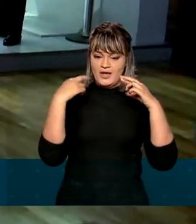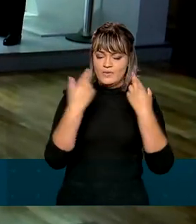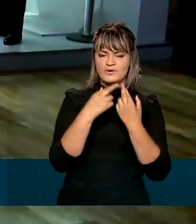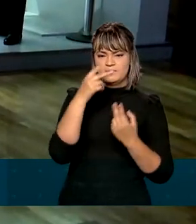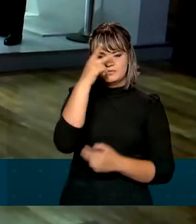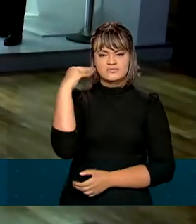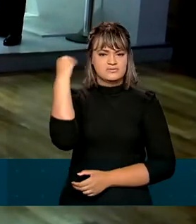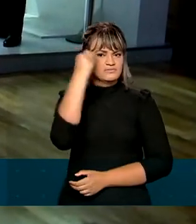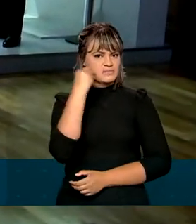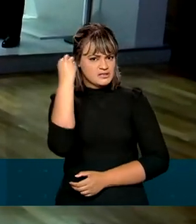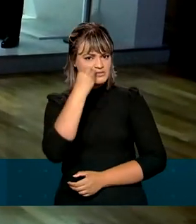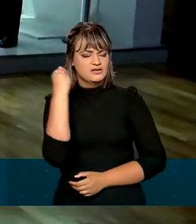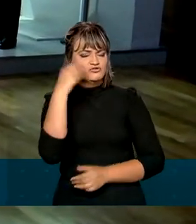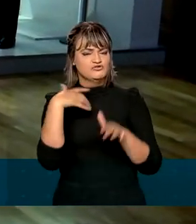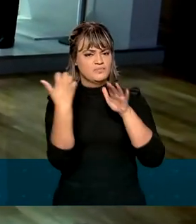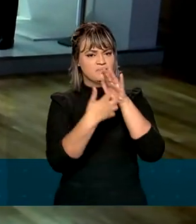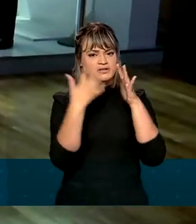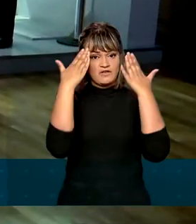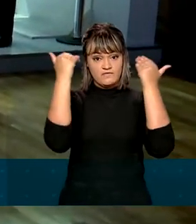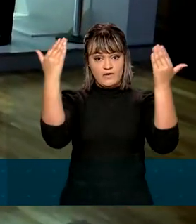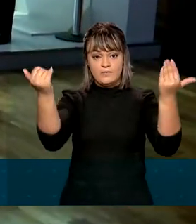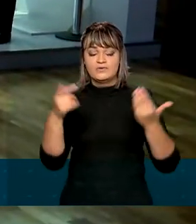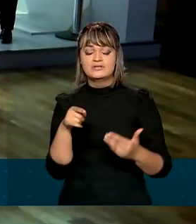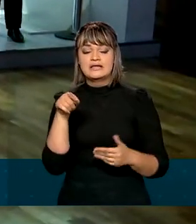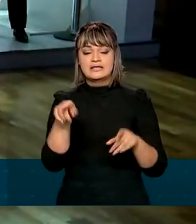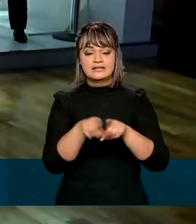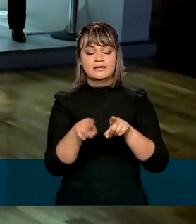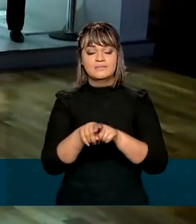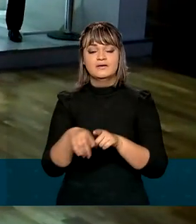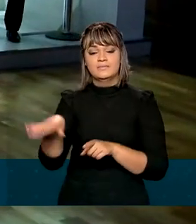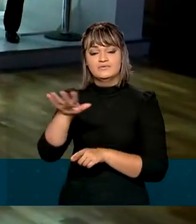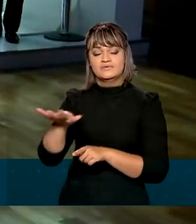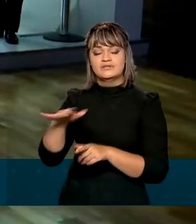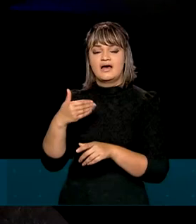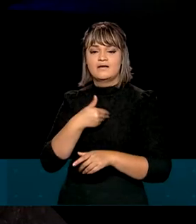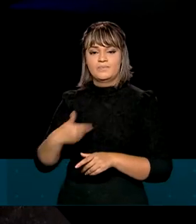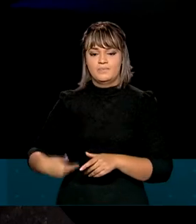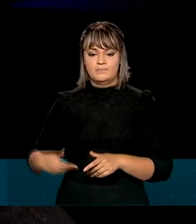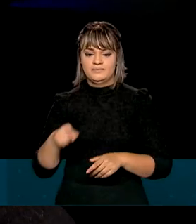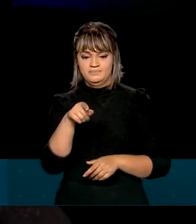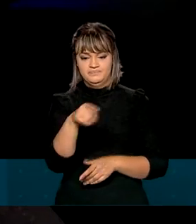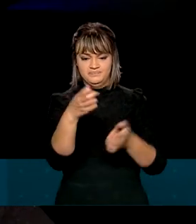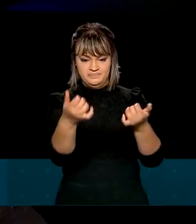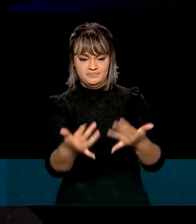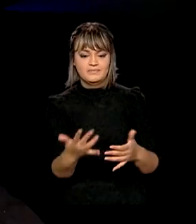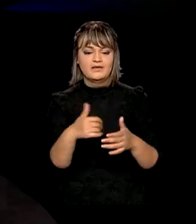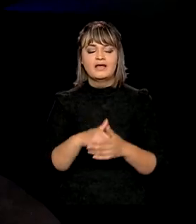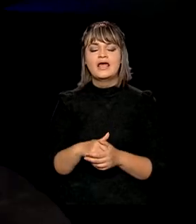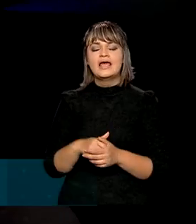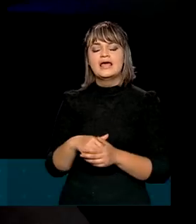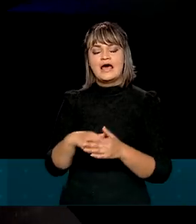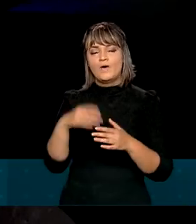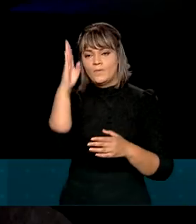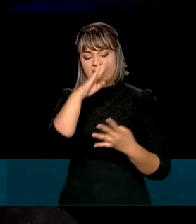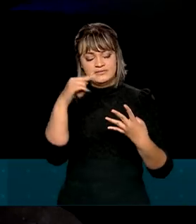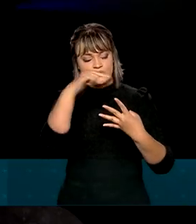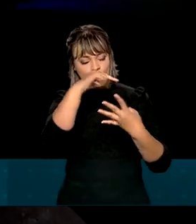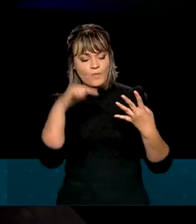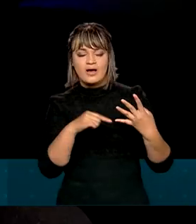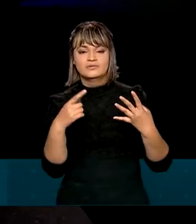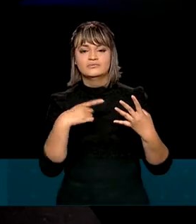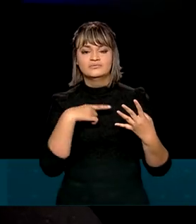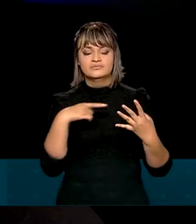especialistas de grandes empresas e também agentes do setor público. No Brasil existem quatro segmentos que vão efetivamente